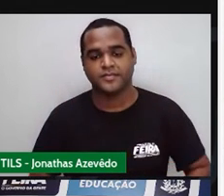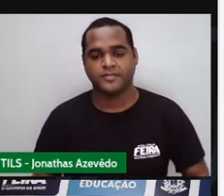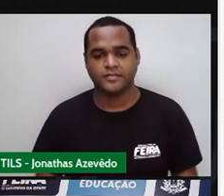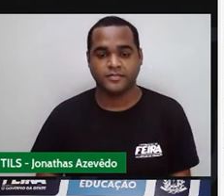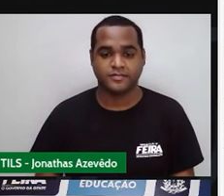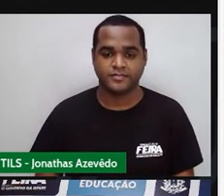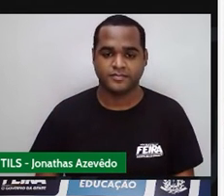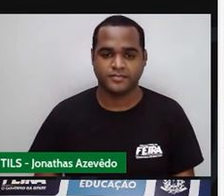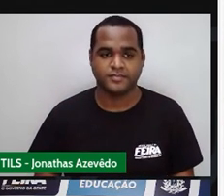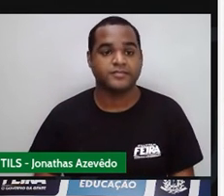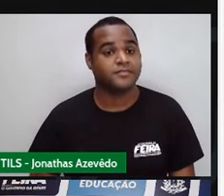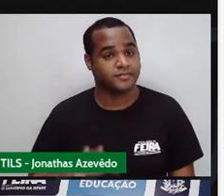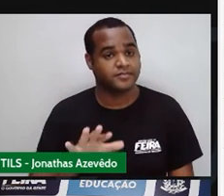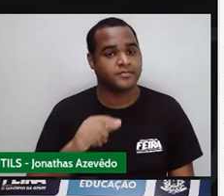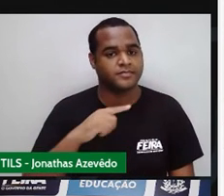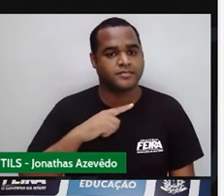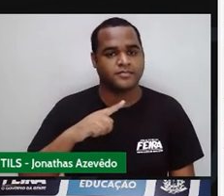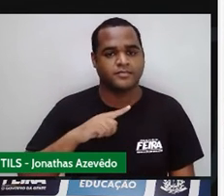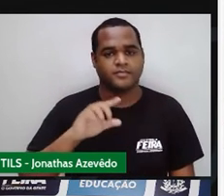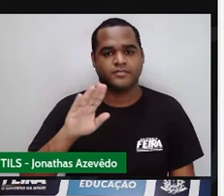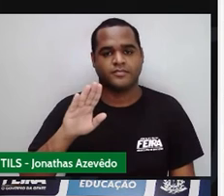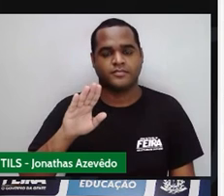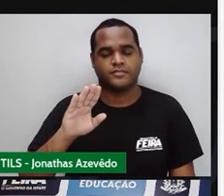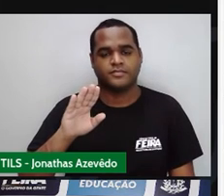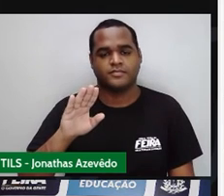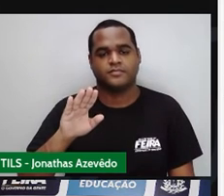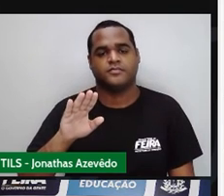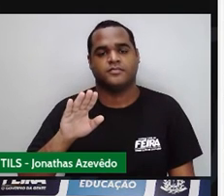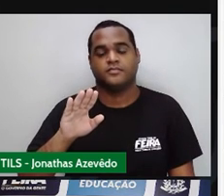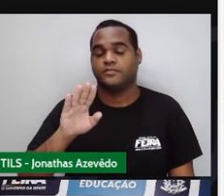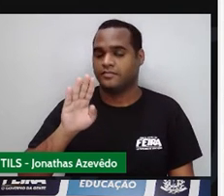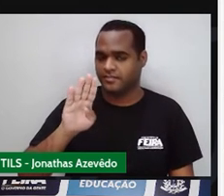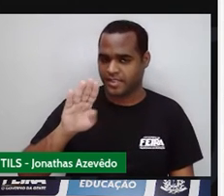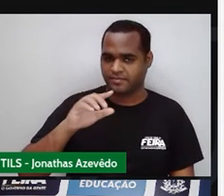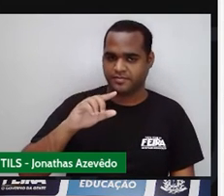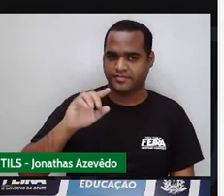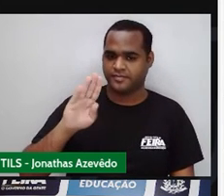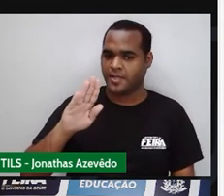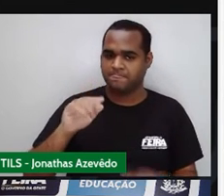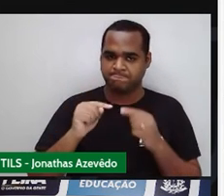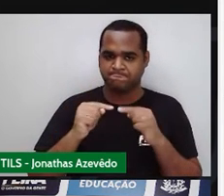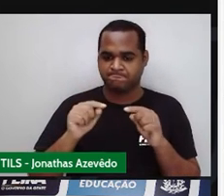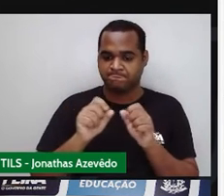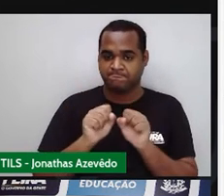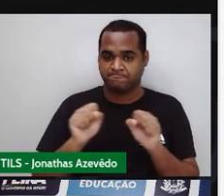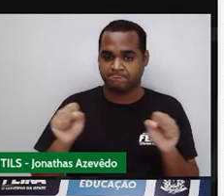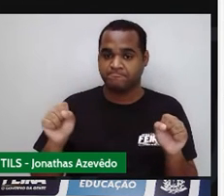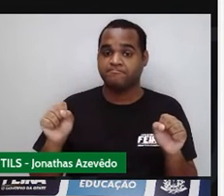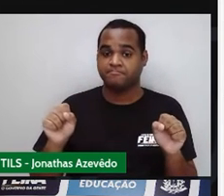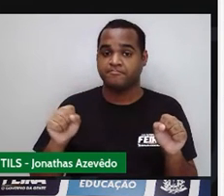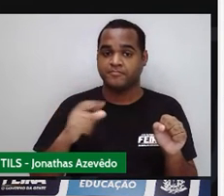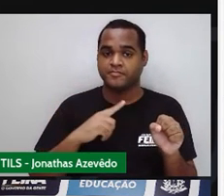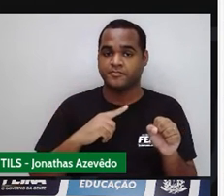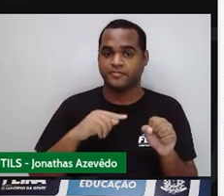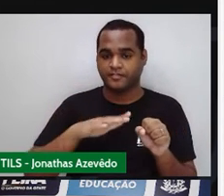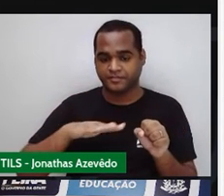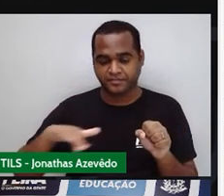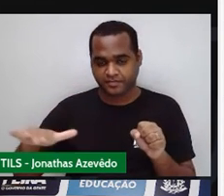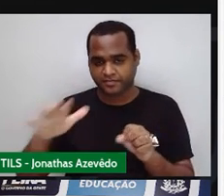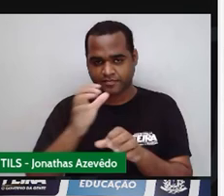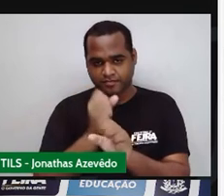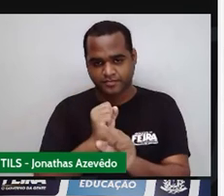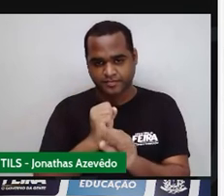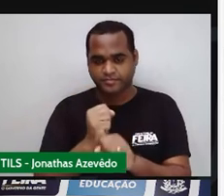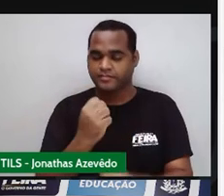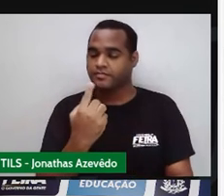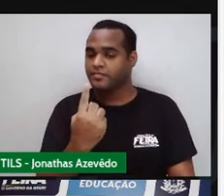Então, esse grandão vai ser o triângulo 1. Então, a área do trapézio, que está aqui, a área do trapézio é a área do triângulo